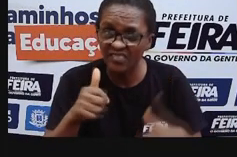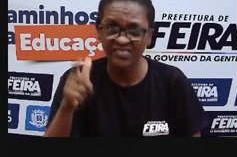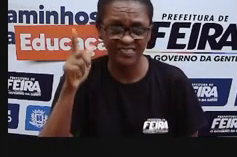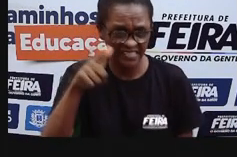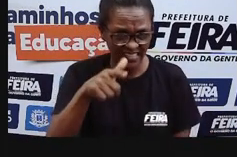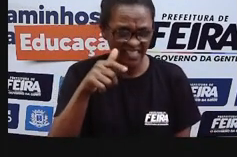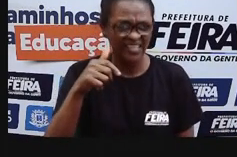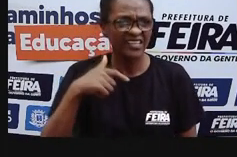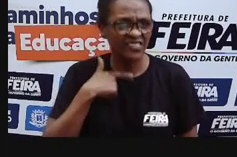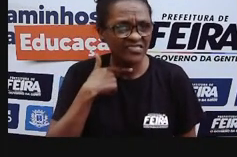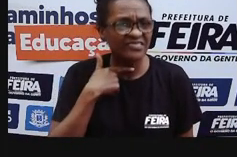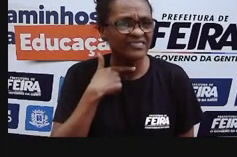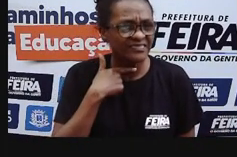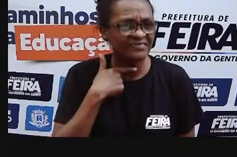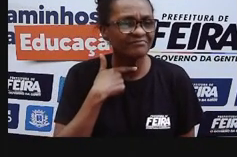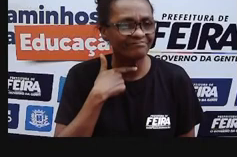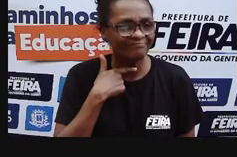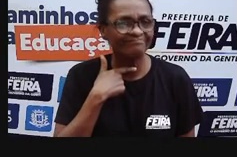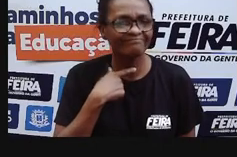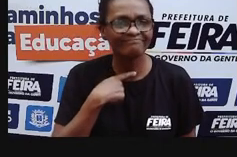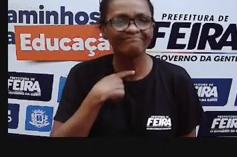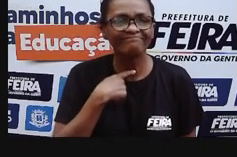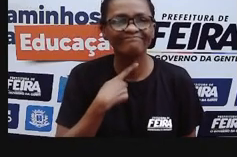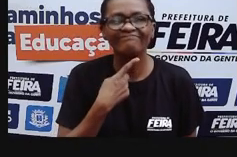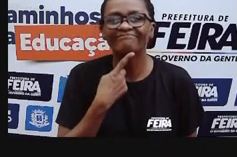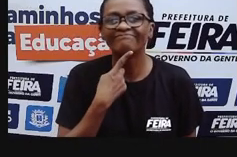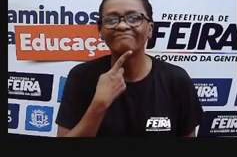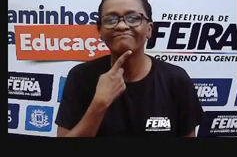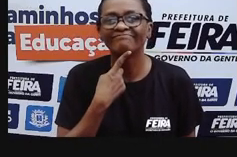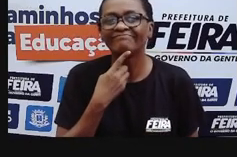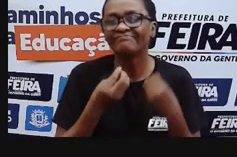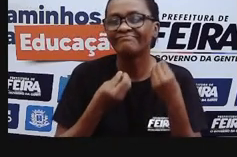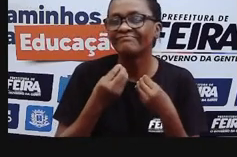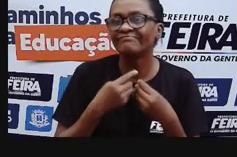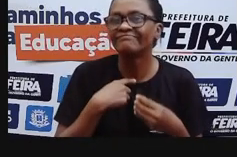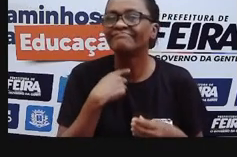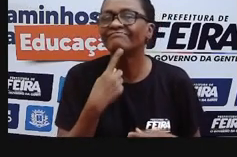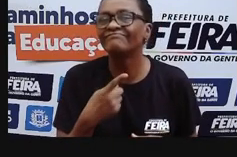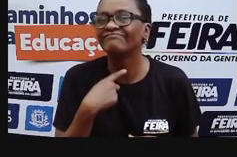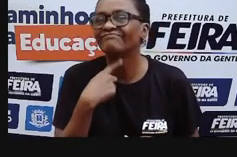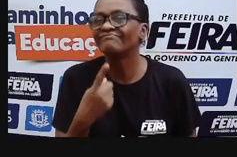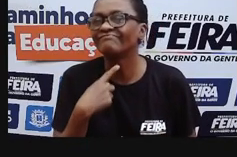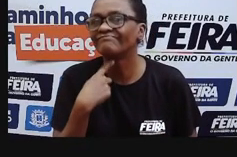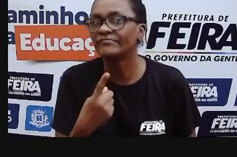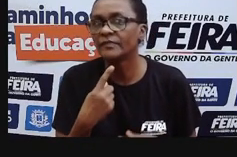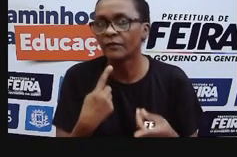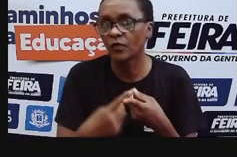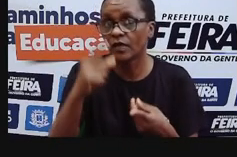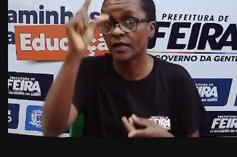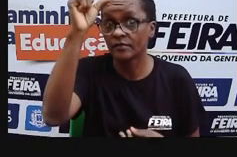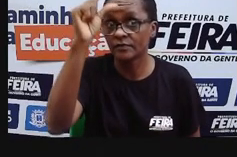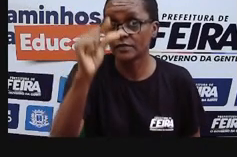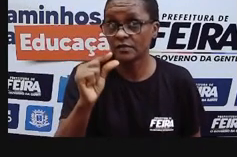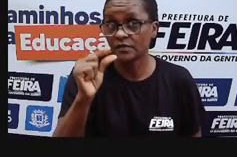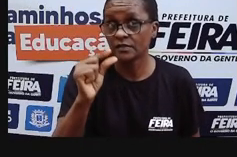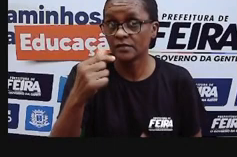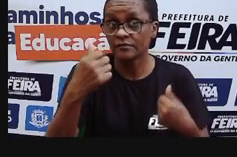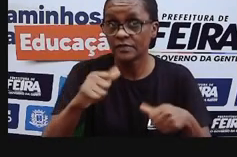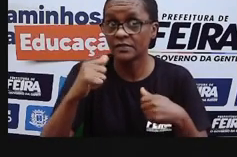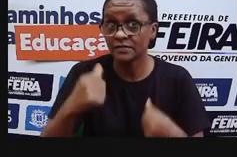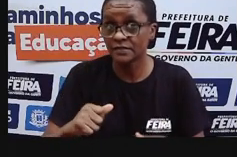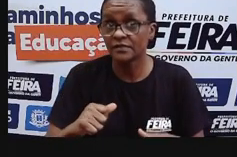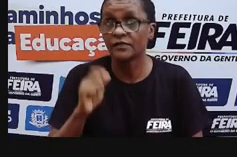-organismos? São seres microscópicos. São muito pequenos. E que a gente não consegue enxergar a olho nu, tá?